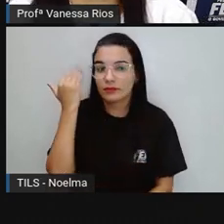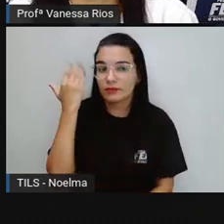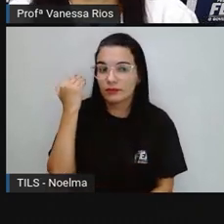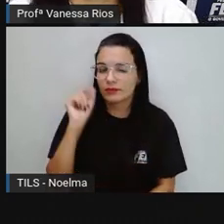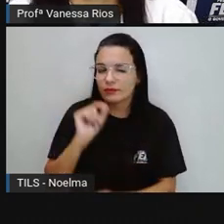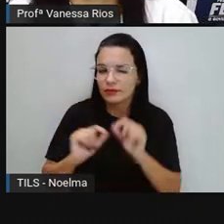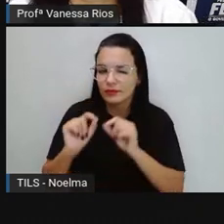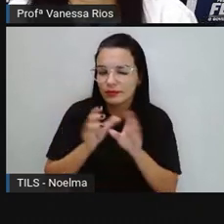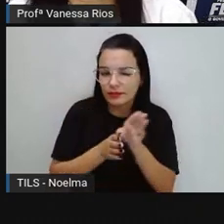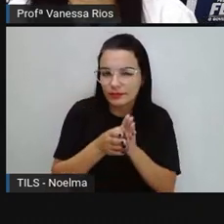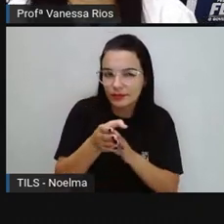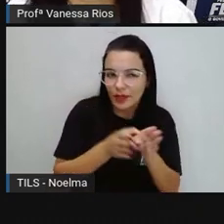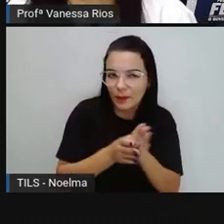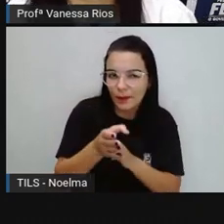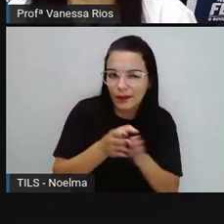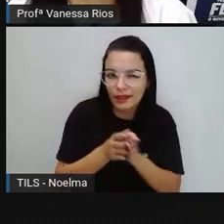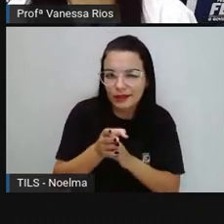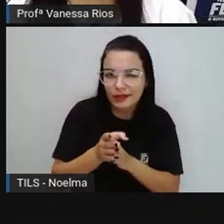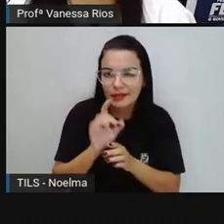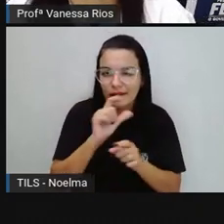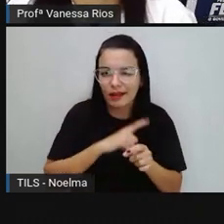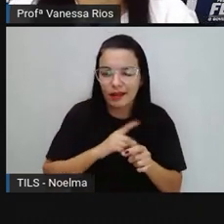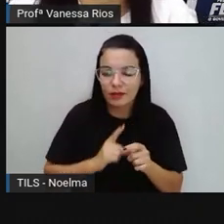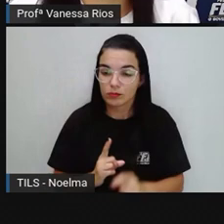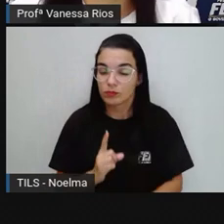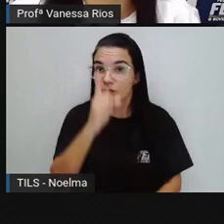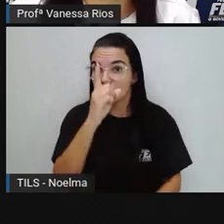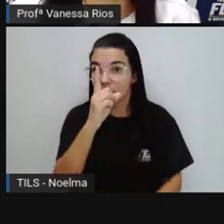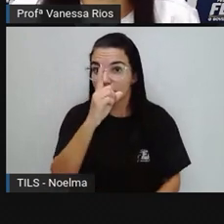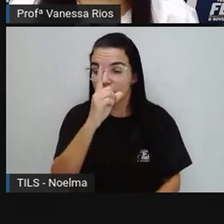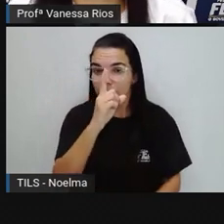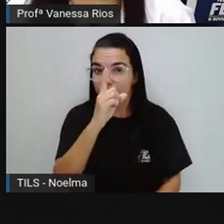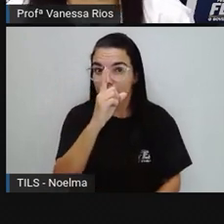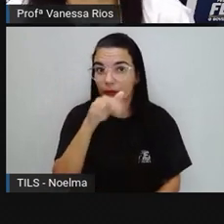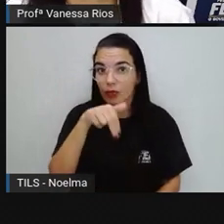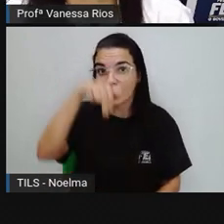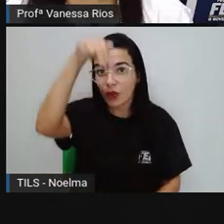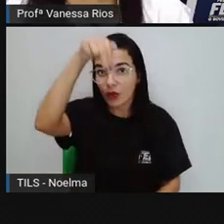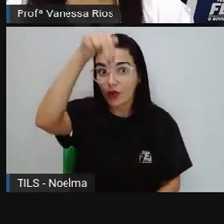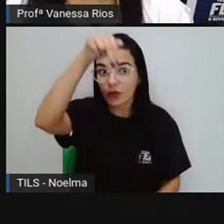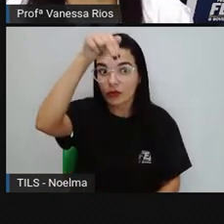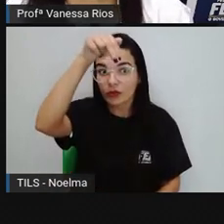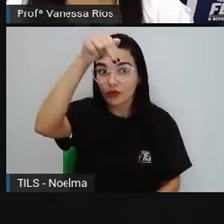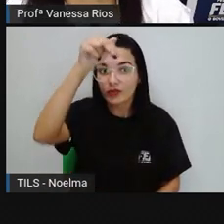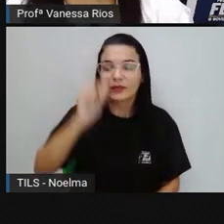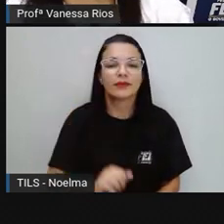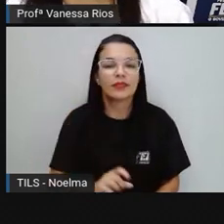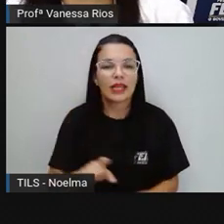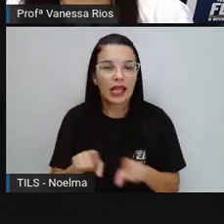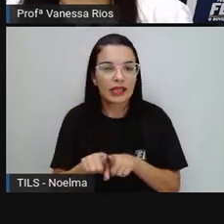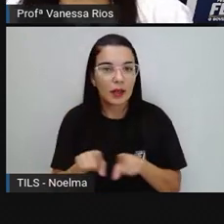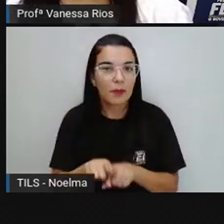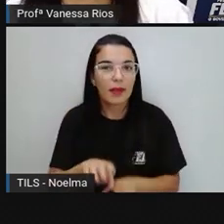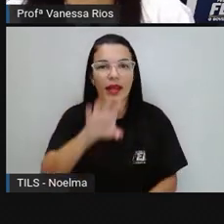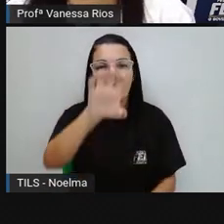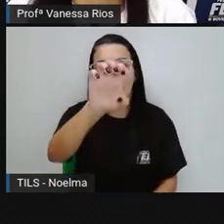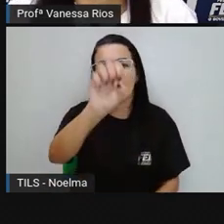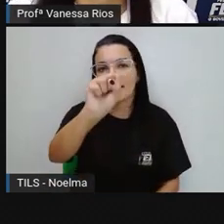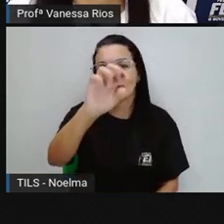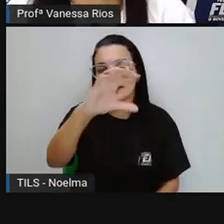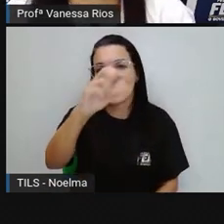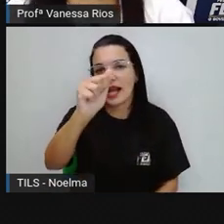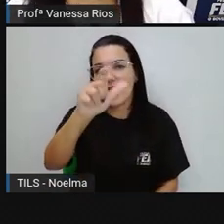a orientação, lembra da setinha indicando para onde está o norte, e também a escala, nos